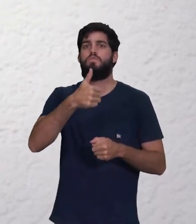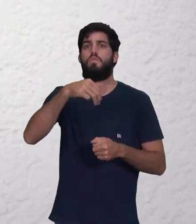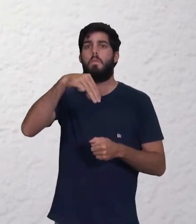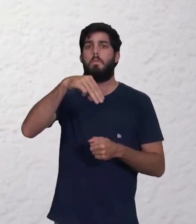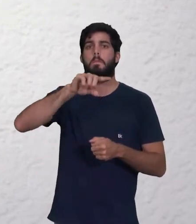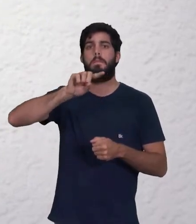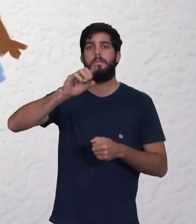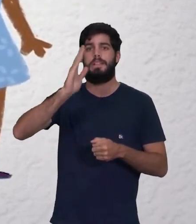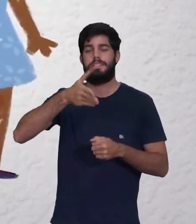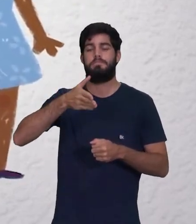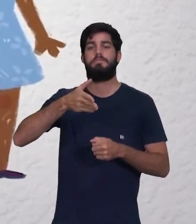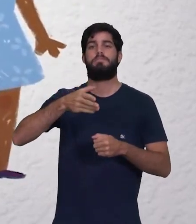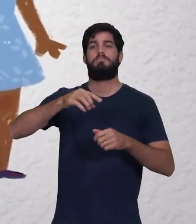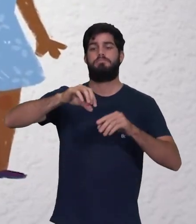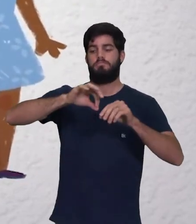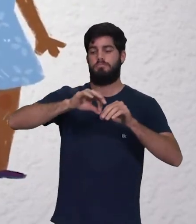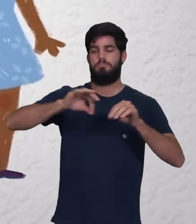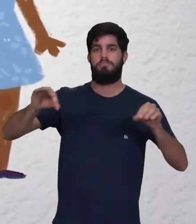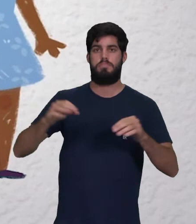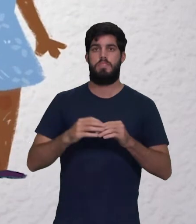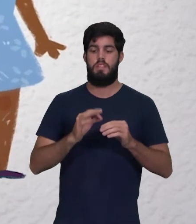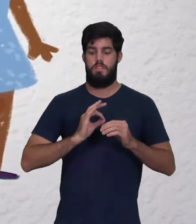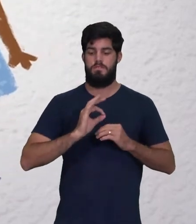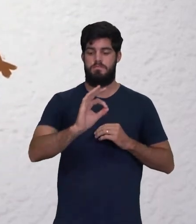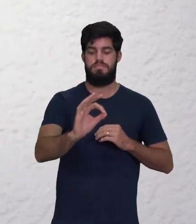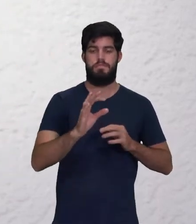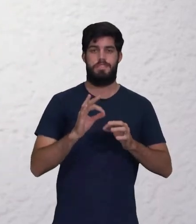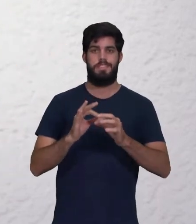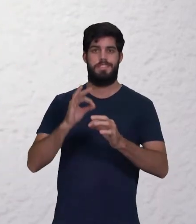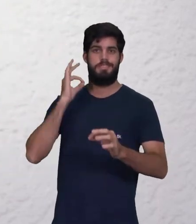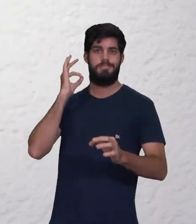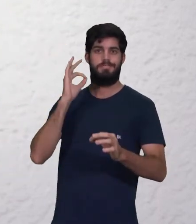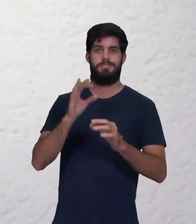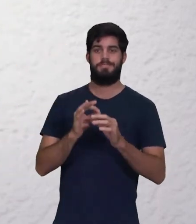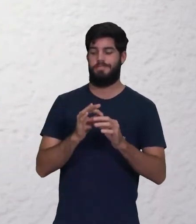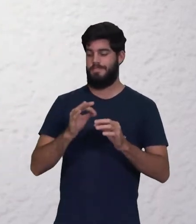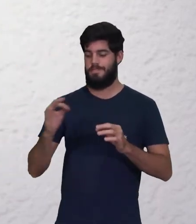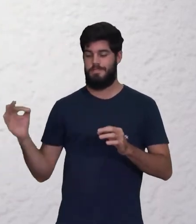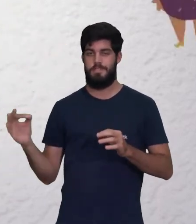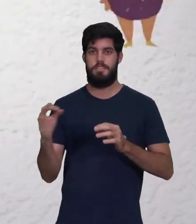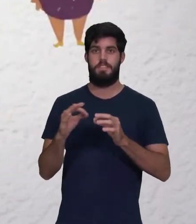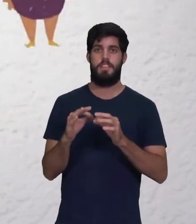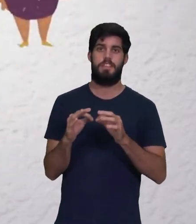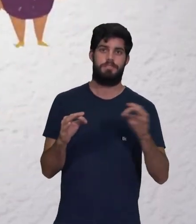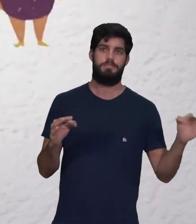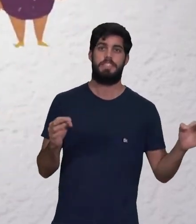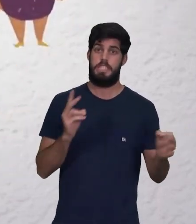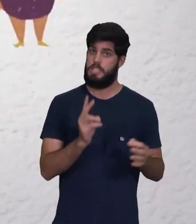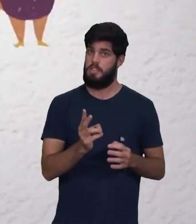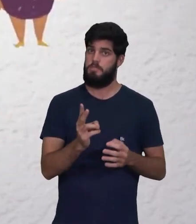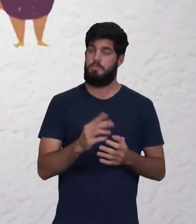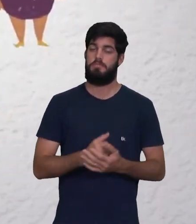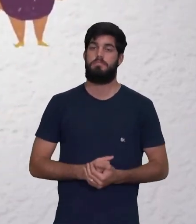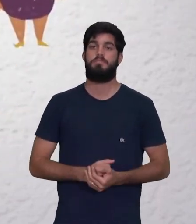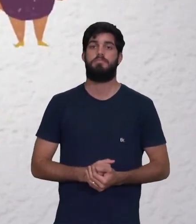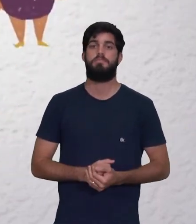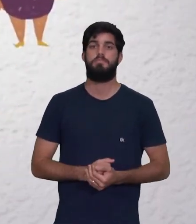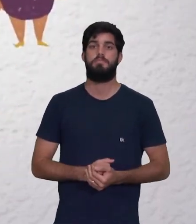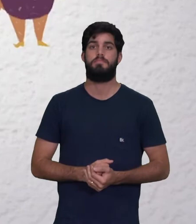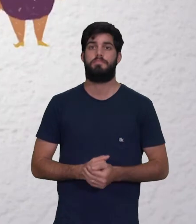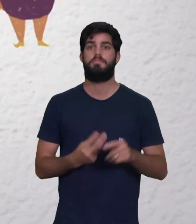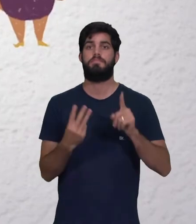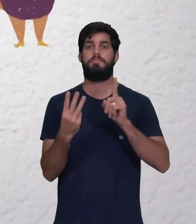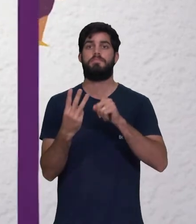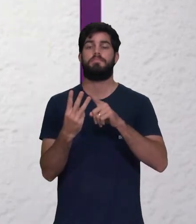pelo menos um metro e meio entre as pessoas. E é na frente, atrás, do lado direito e do lado